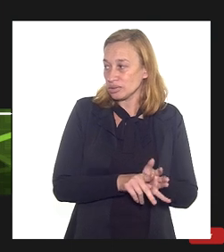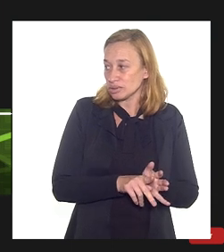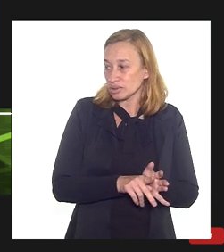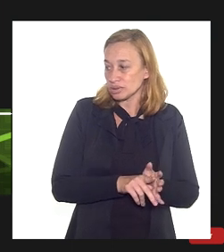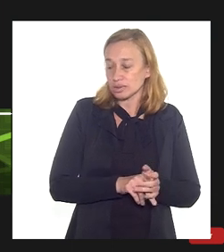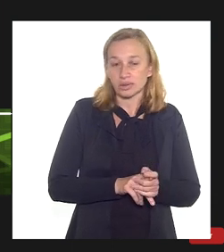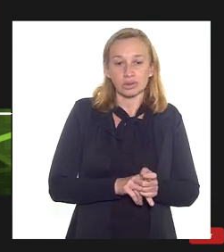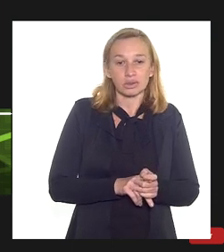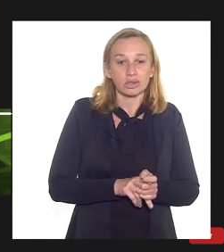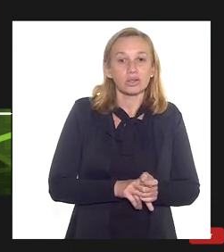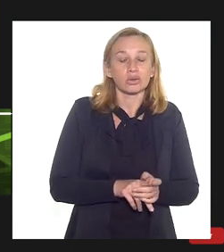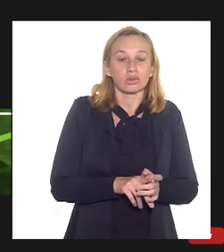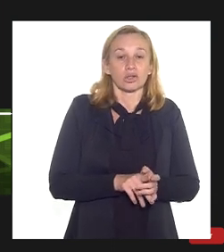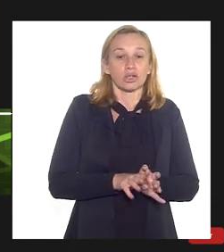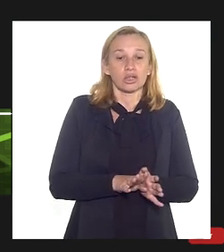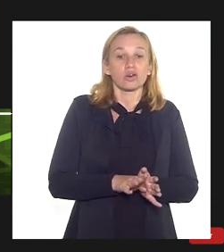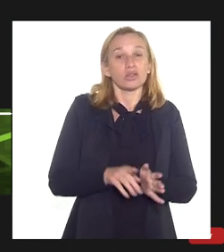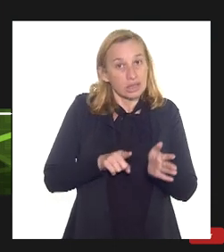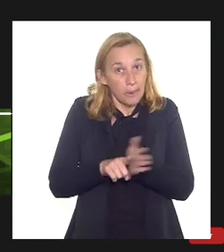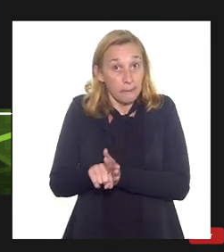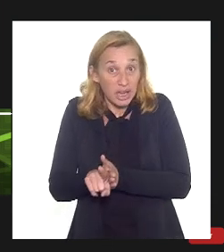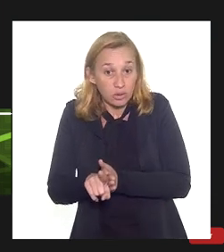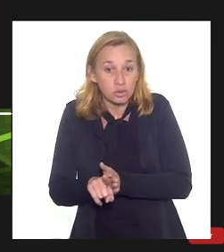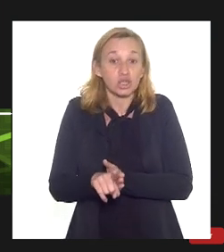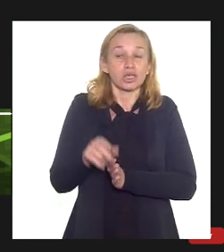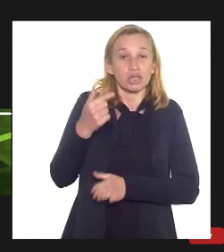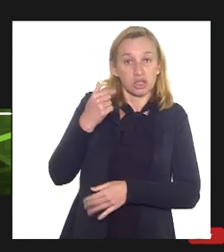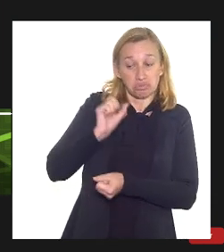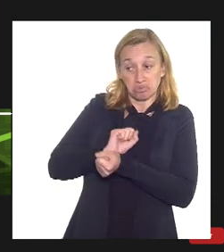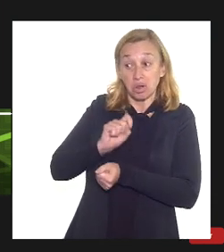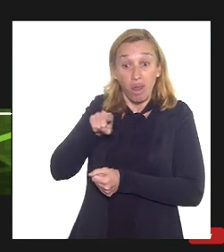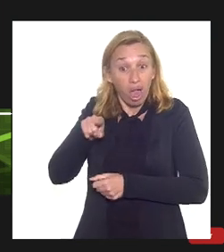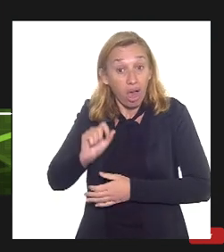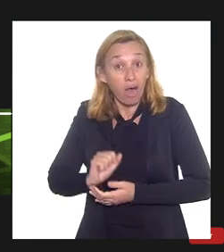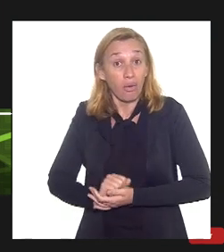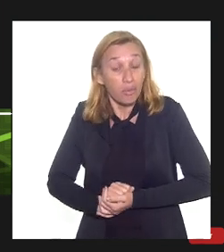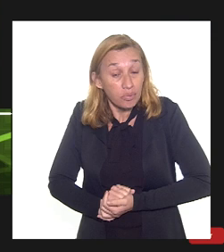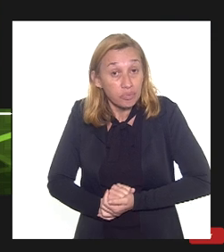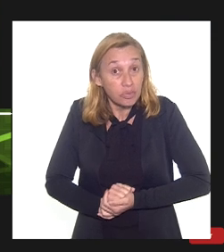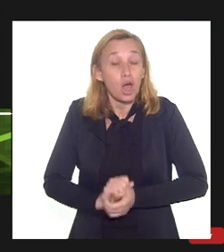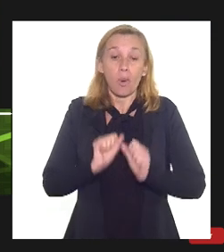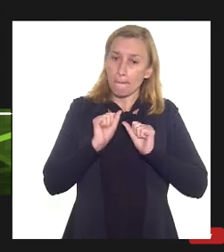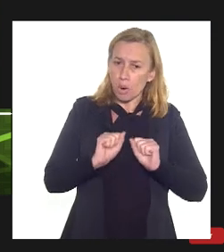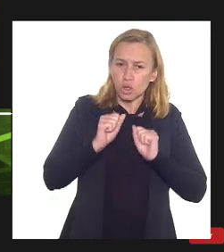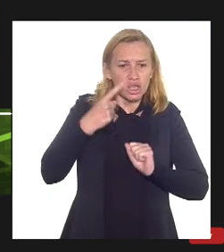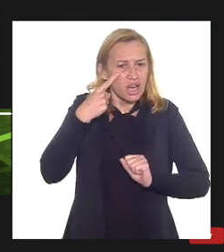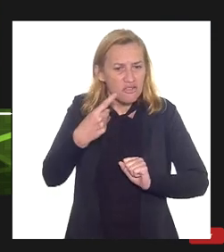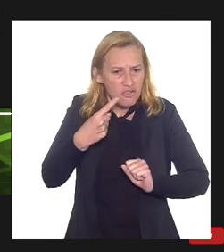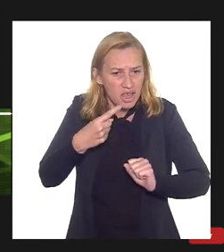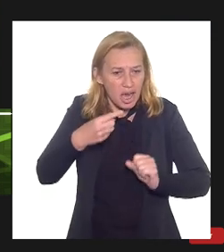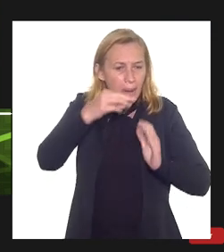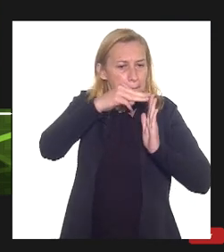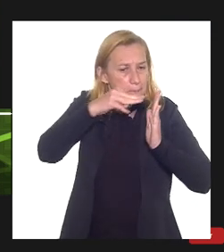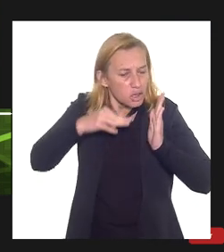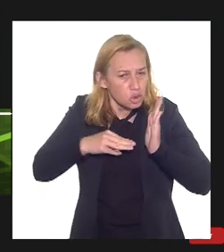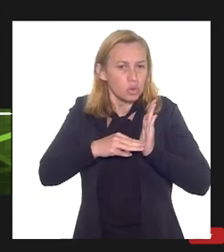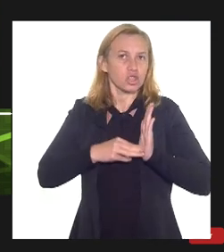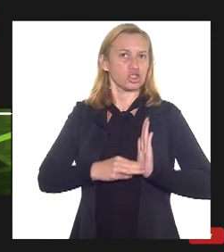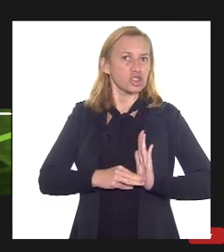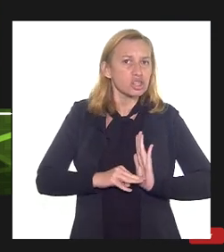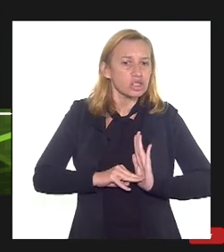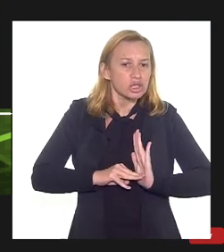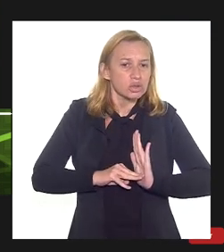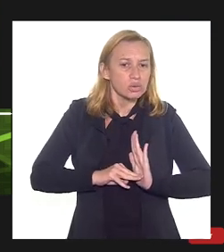e eu fiz essa pergunta espero que chegue lá poderia rever essa metodologia em função